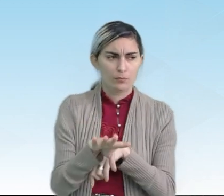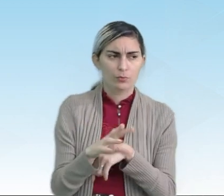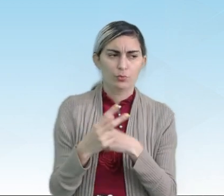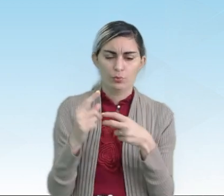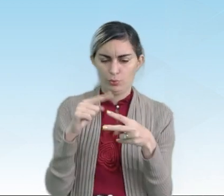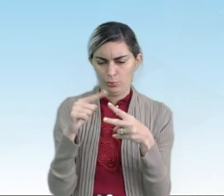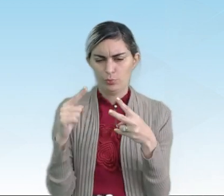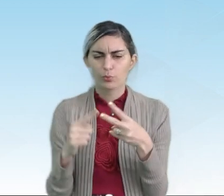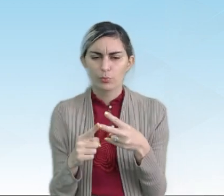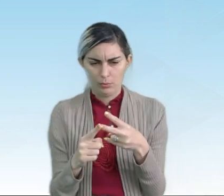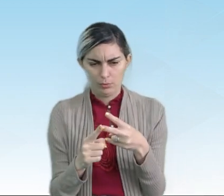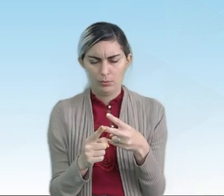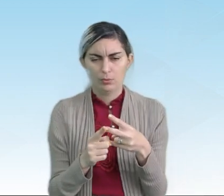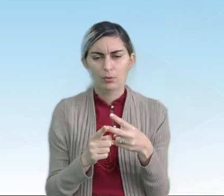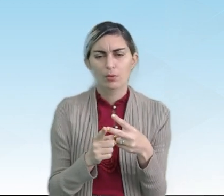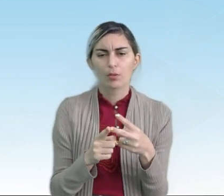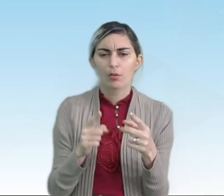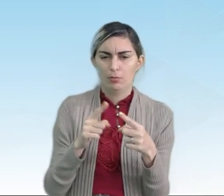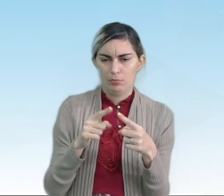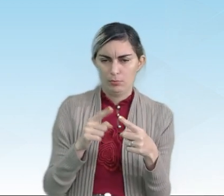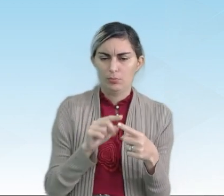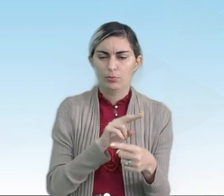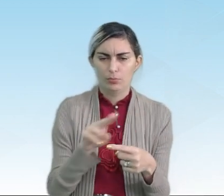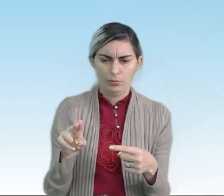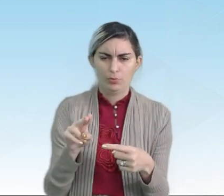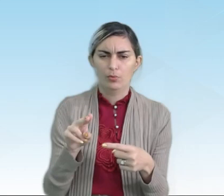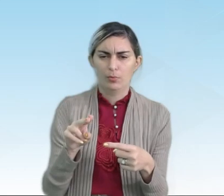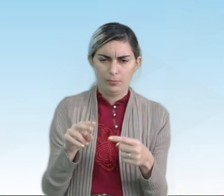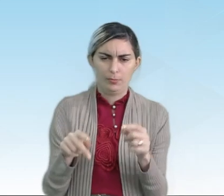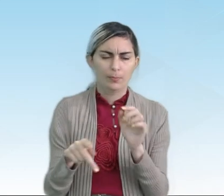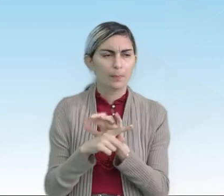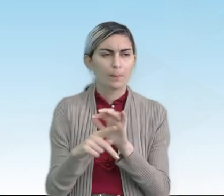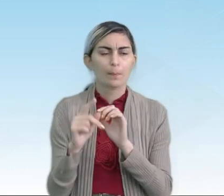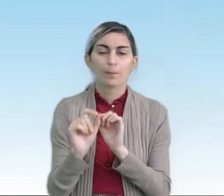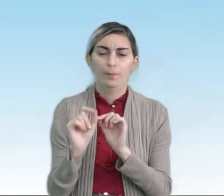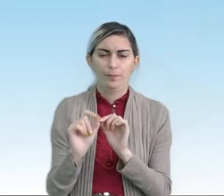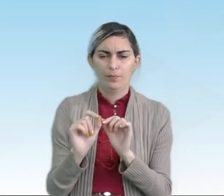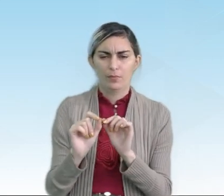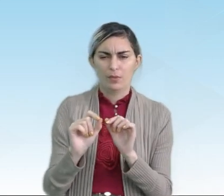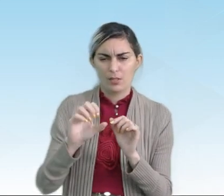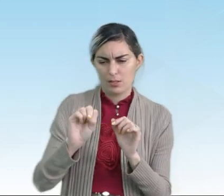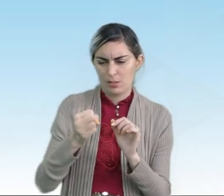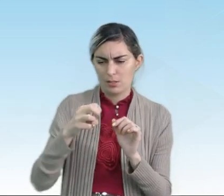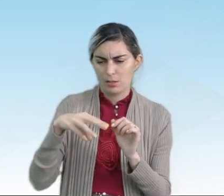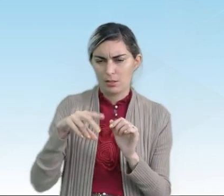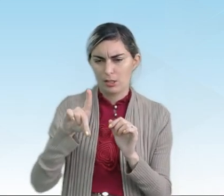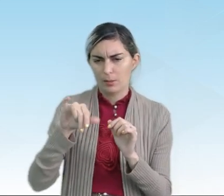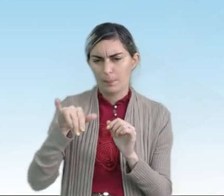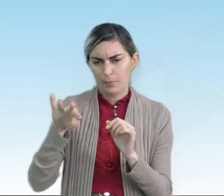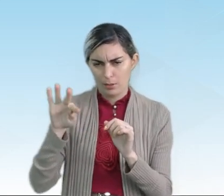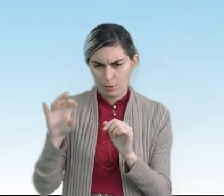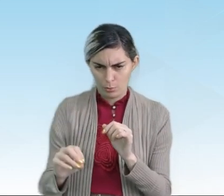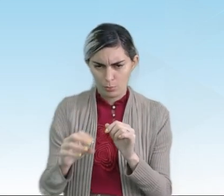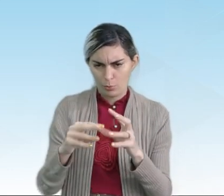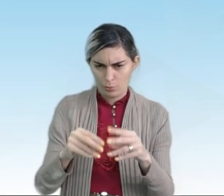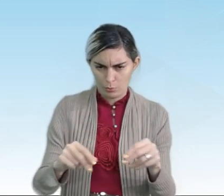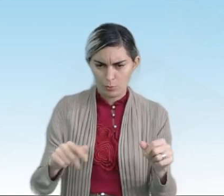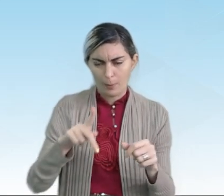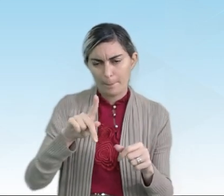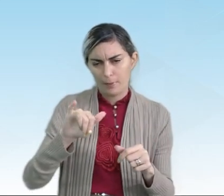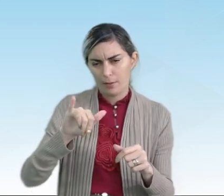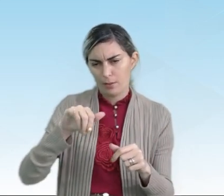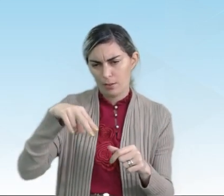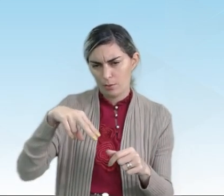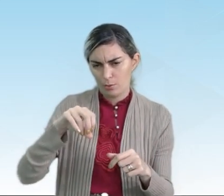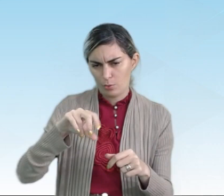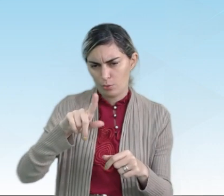em duas etapas, denominadas respectivamente por sedimentogênese e dianogênese.